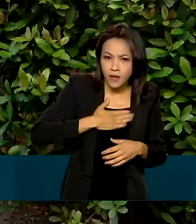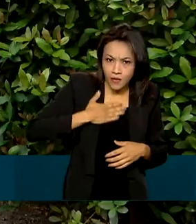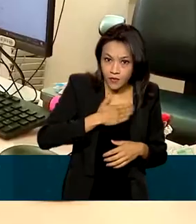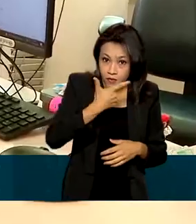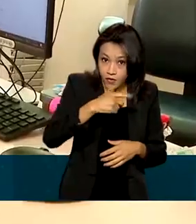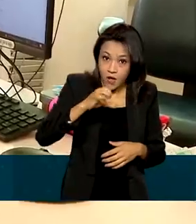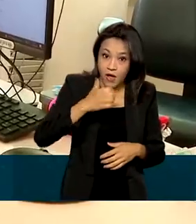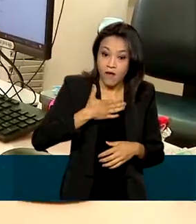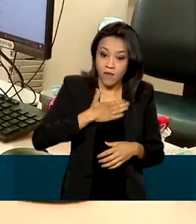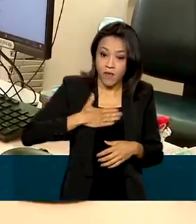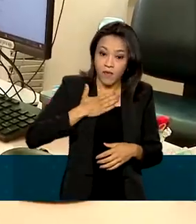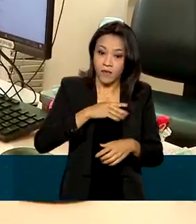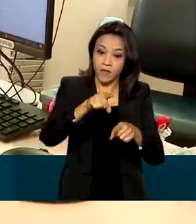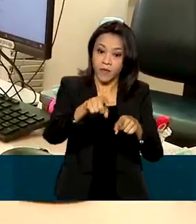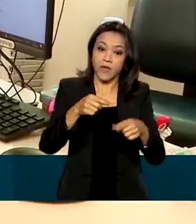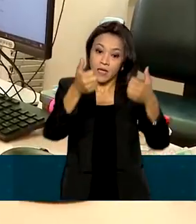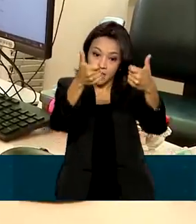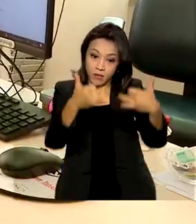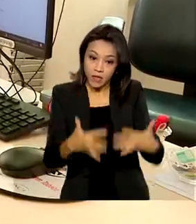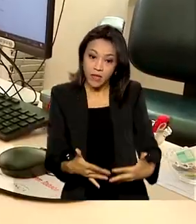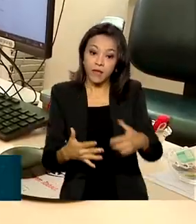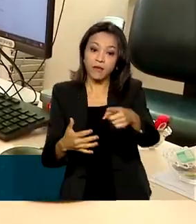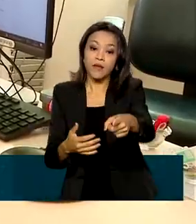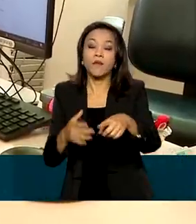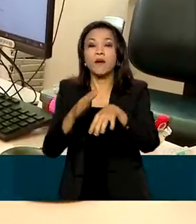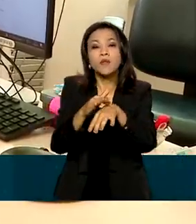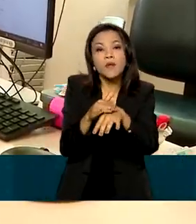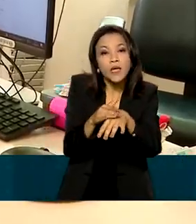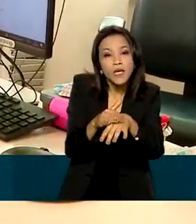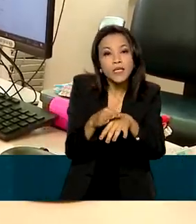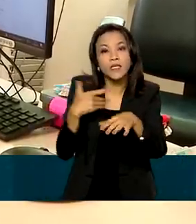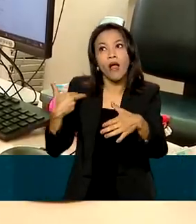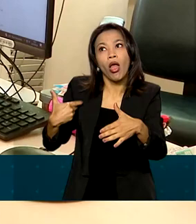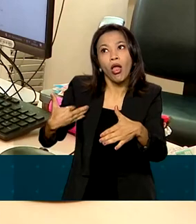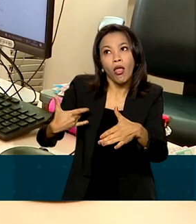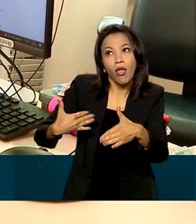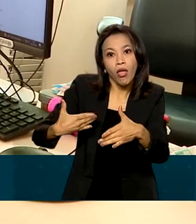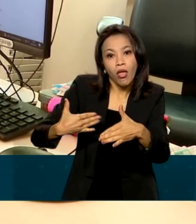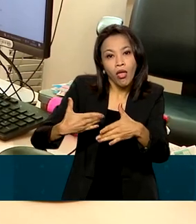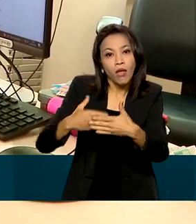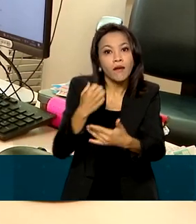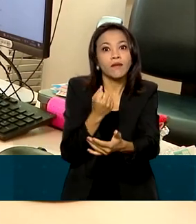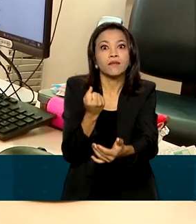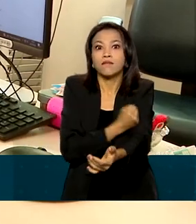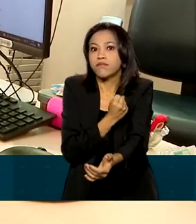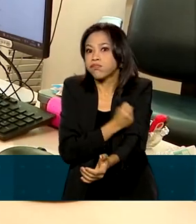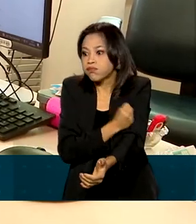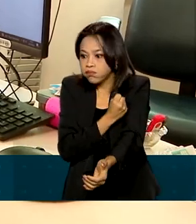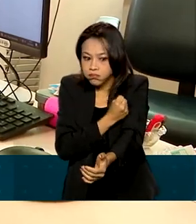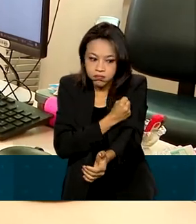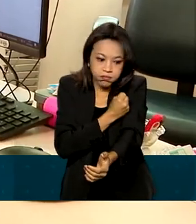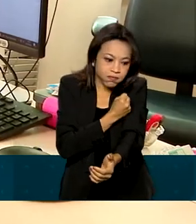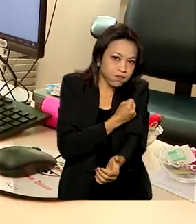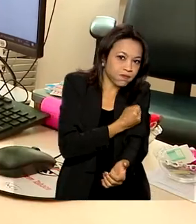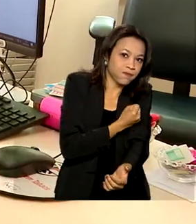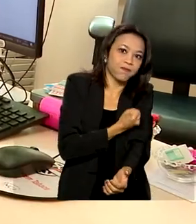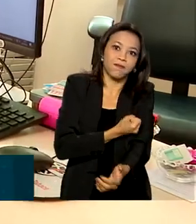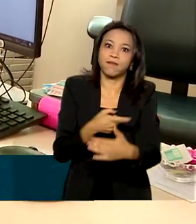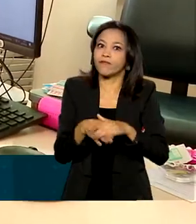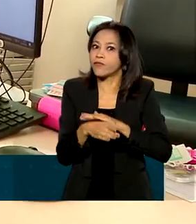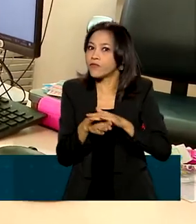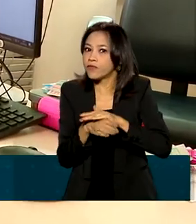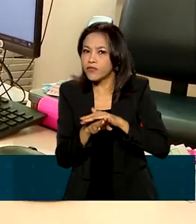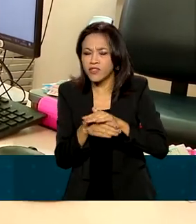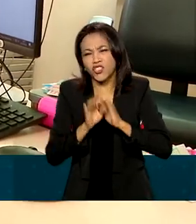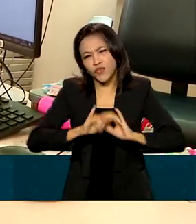pública. O tabagismo é uma doença crônica, causada pela dependência à nicotina, que é uma droga psicoativa. Então, por mais